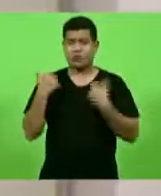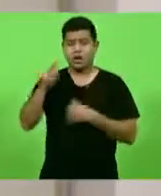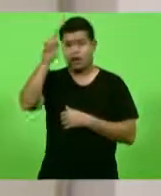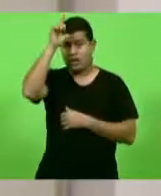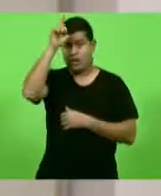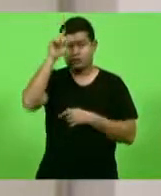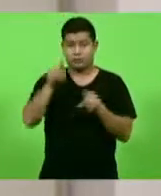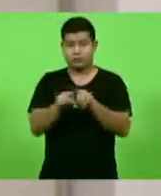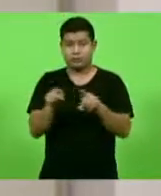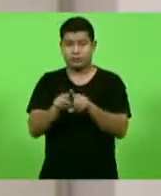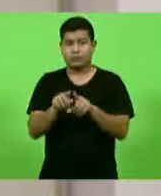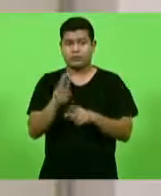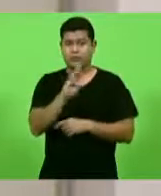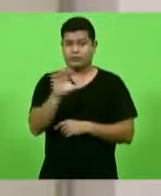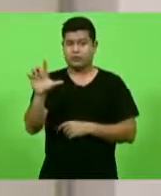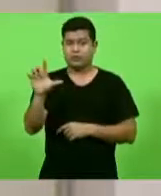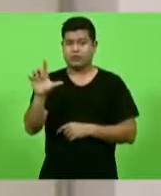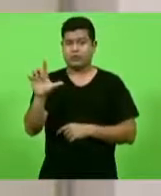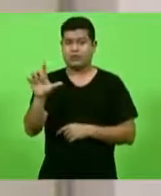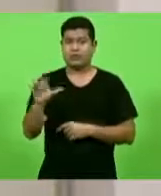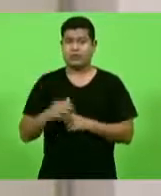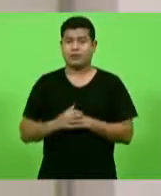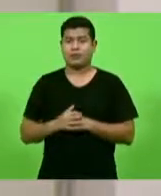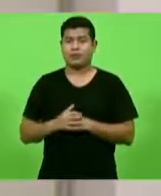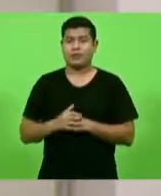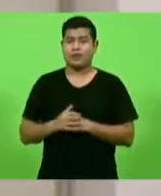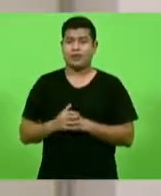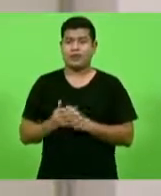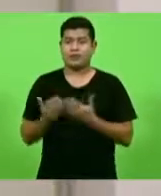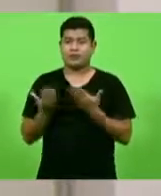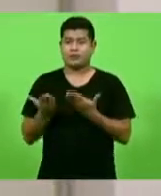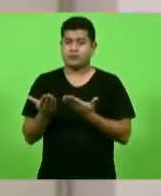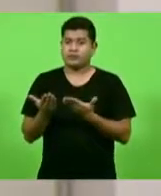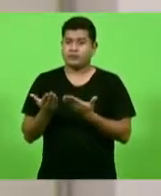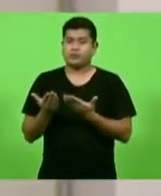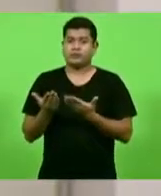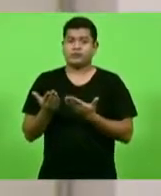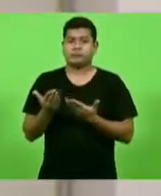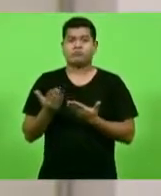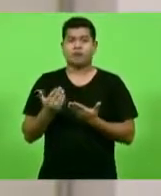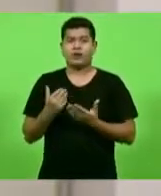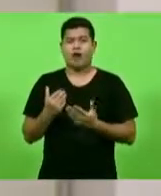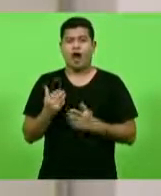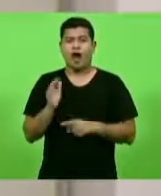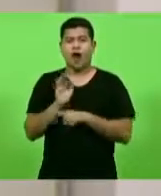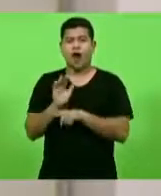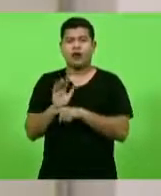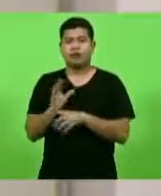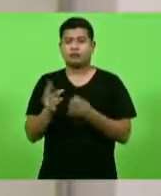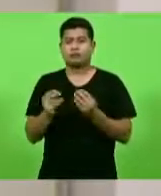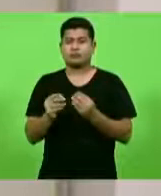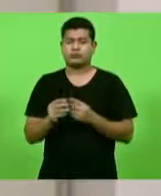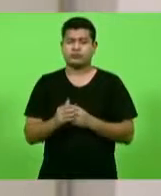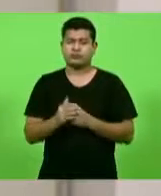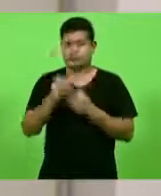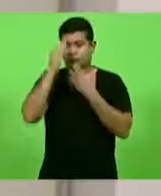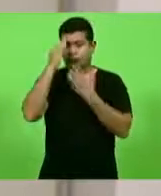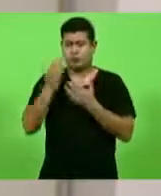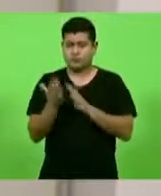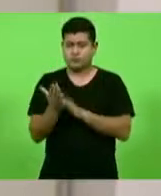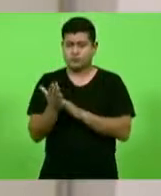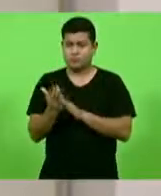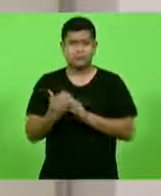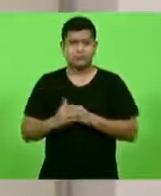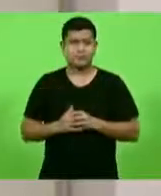Blumenau, Santa Catarina, e que deu a sua contribuição para a humanidade. Parabéns pelo tema levantado na Assembleia. Obrigado, deputado